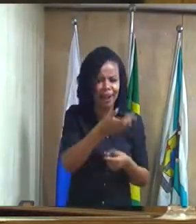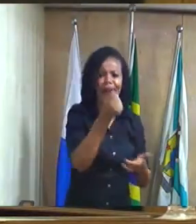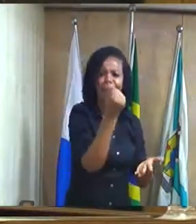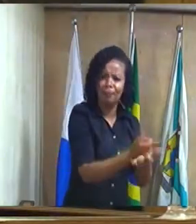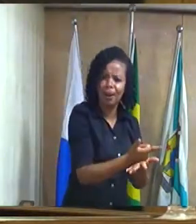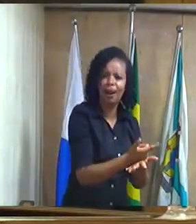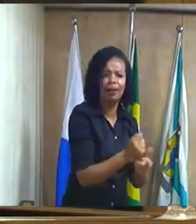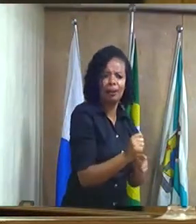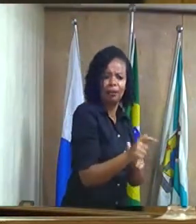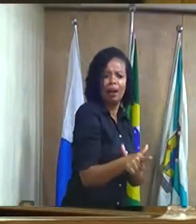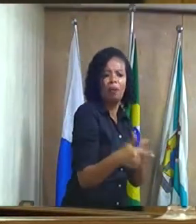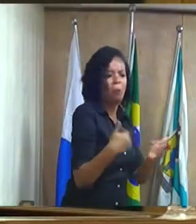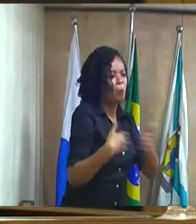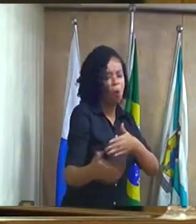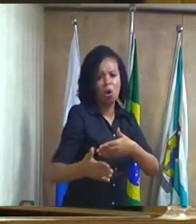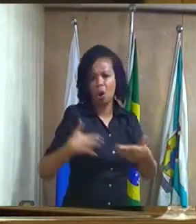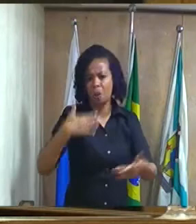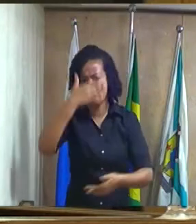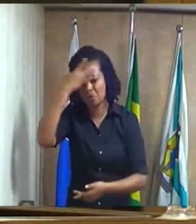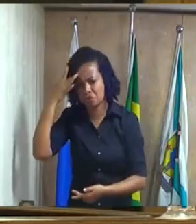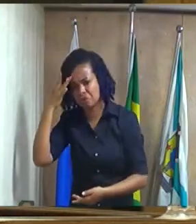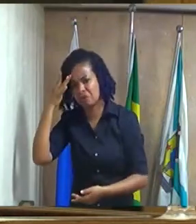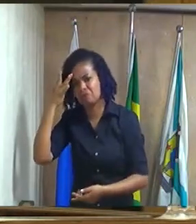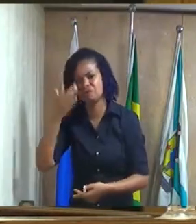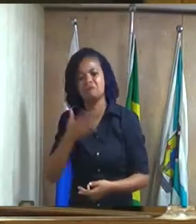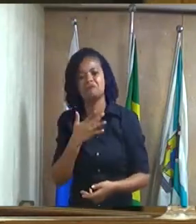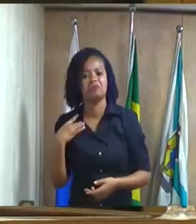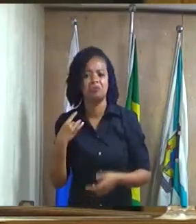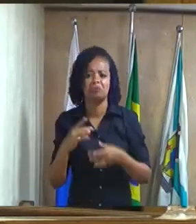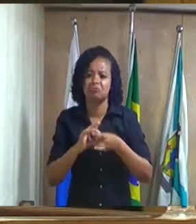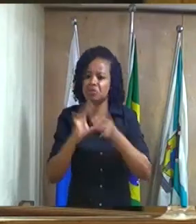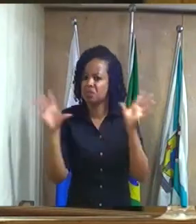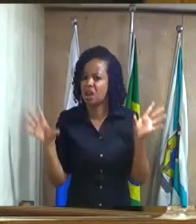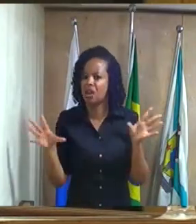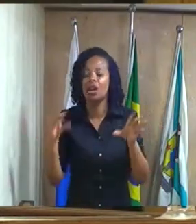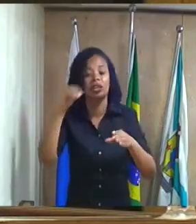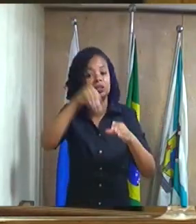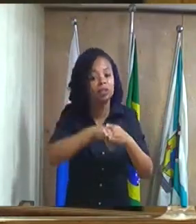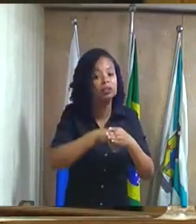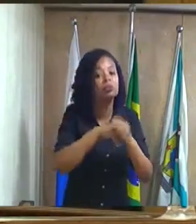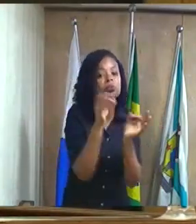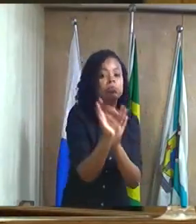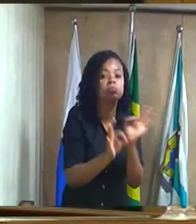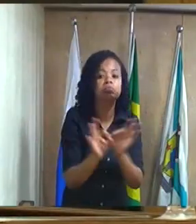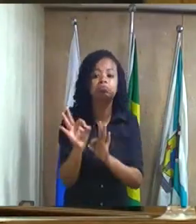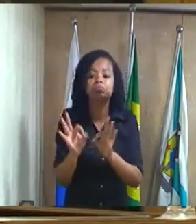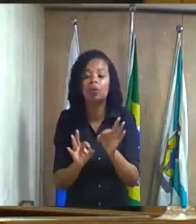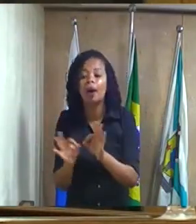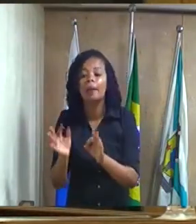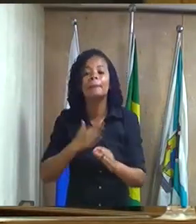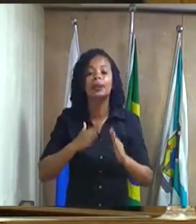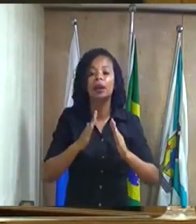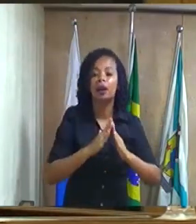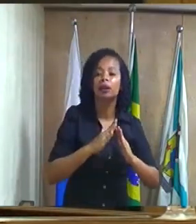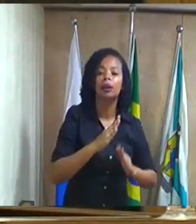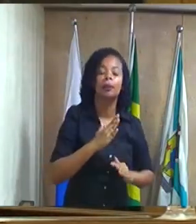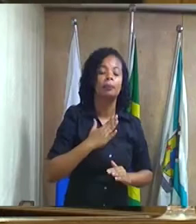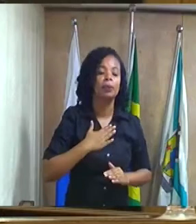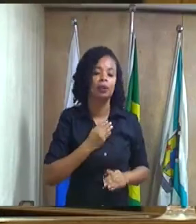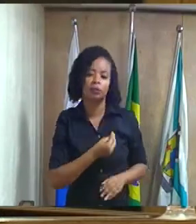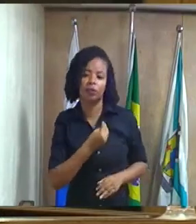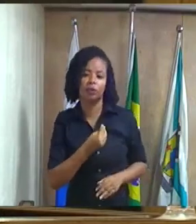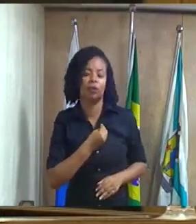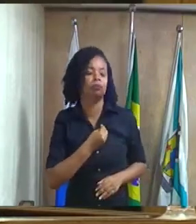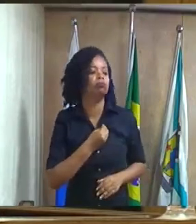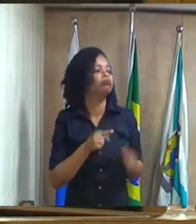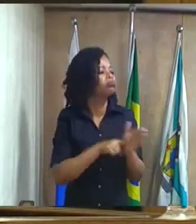alugando aleatoriamente para quem queira alugar dentro de um projeto chama Minha Casa Minha Vida para atender aquelas pessoas que precisam então nós estamos fazendo o nosso